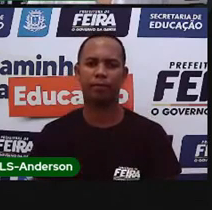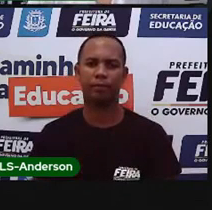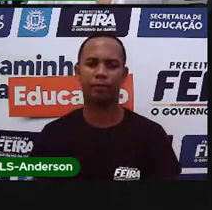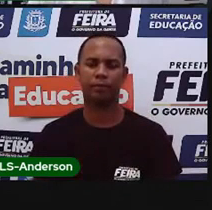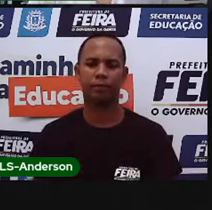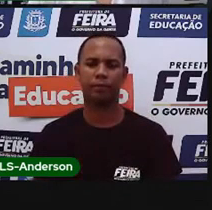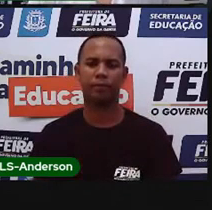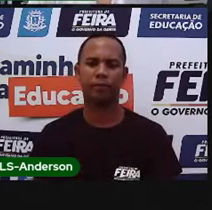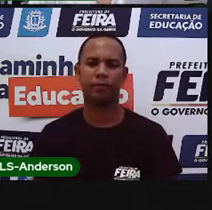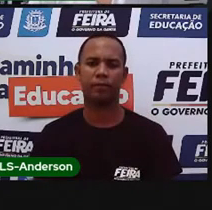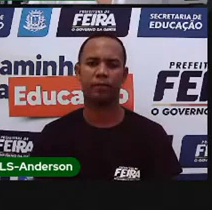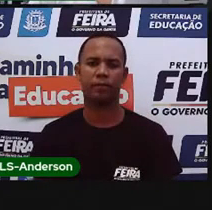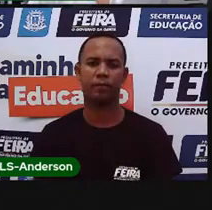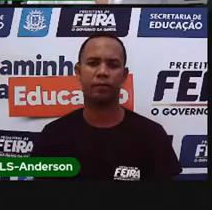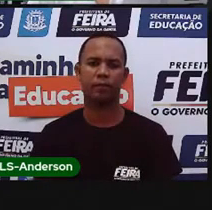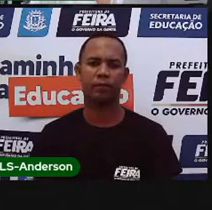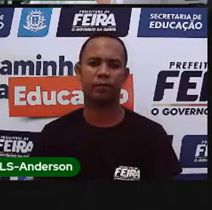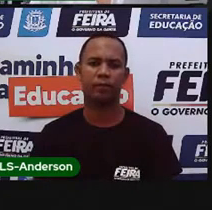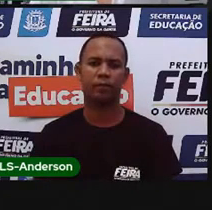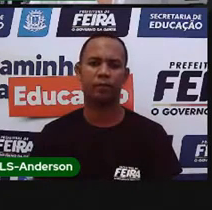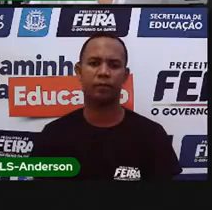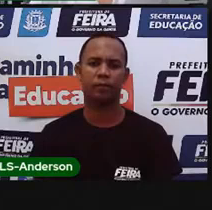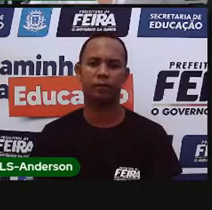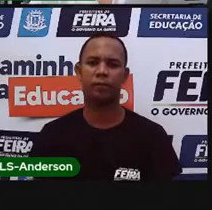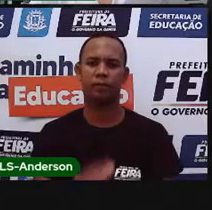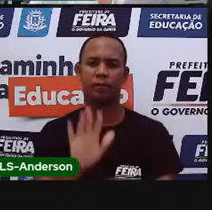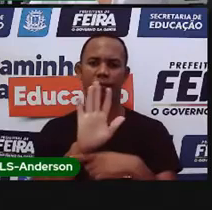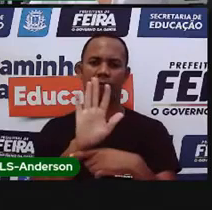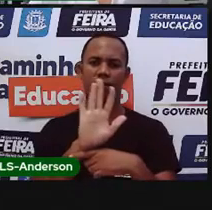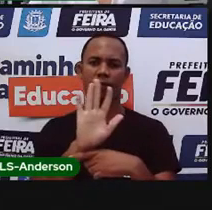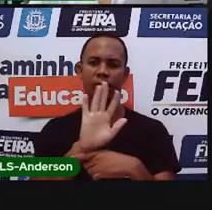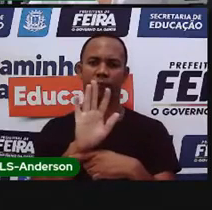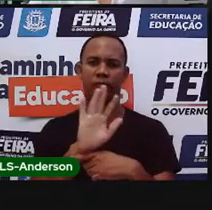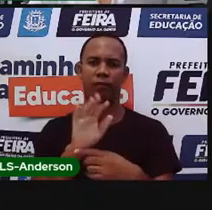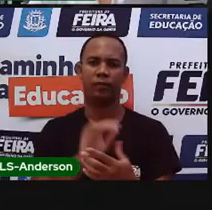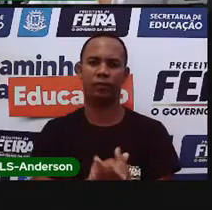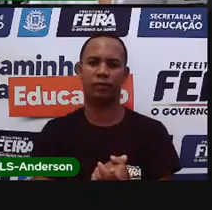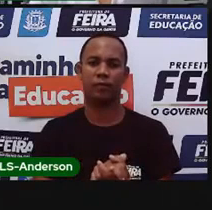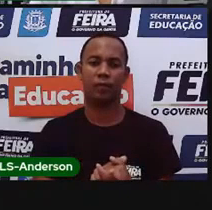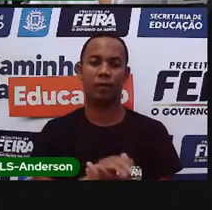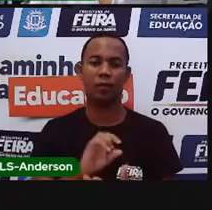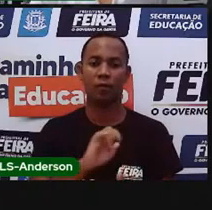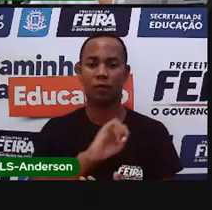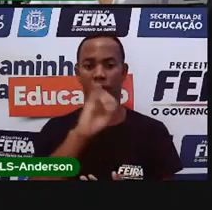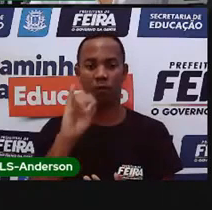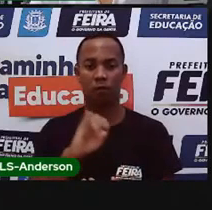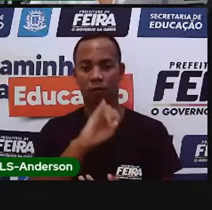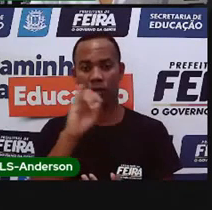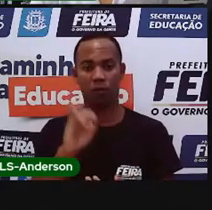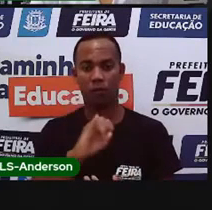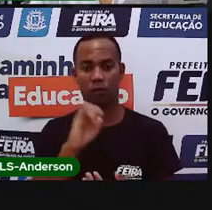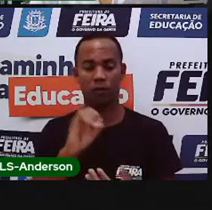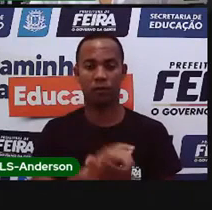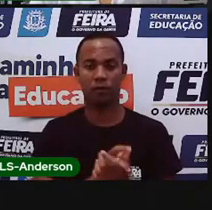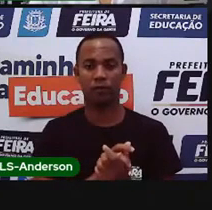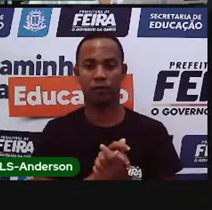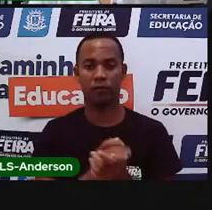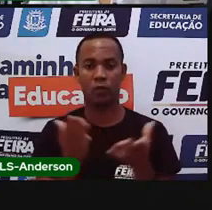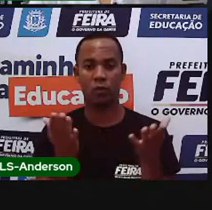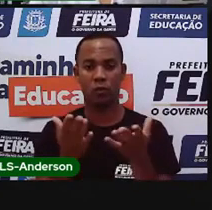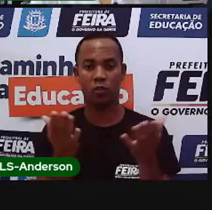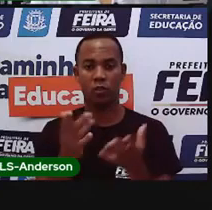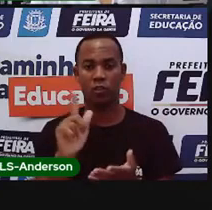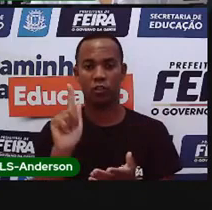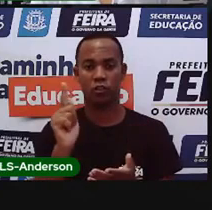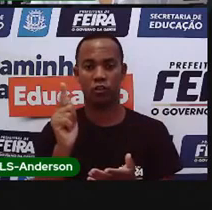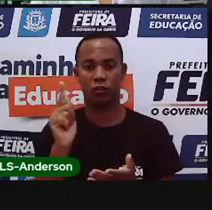Vamos para o vídeo? Com a Pró-Maria, Cineminha com a Pró-Maria. Olá, crianças, tudo bem com vocês? Hoje o assunto de